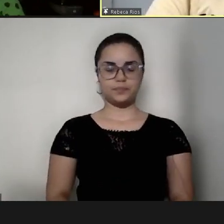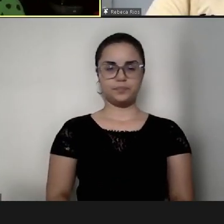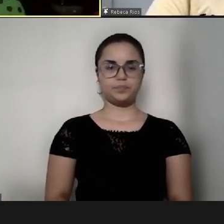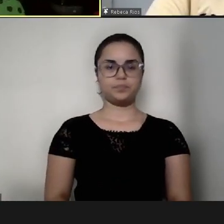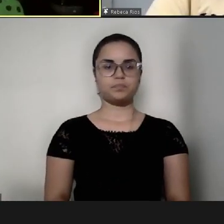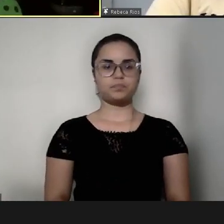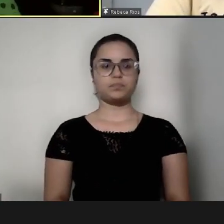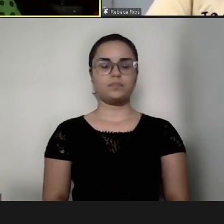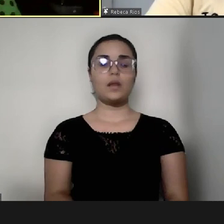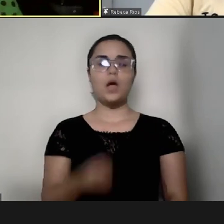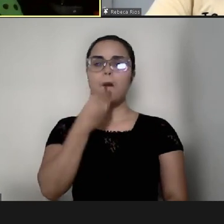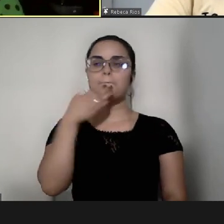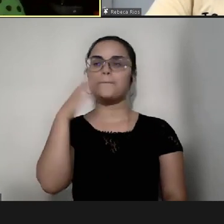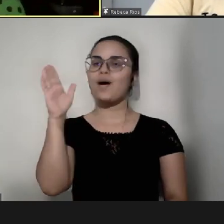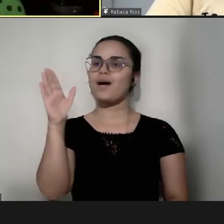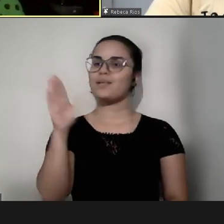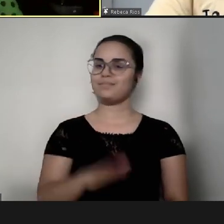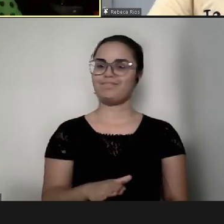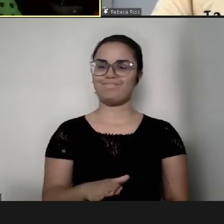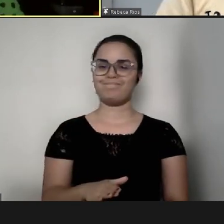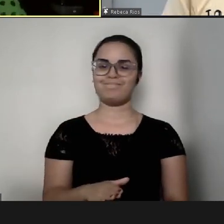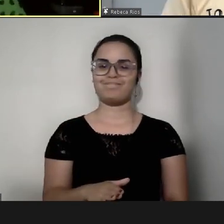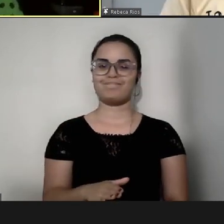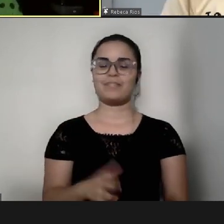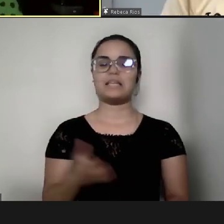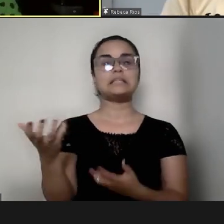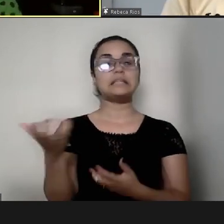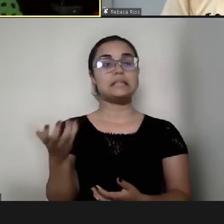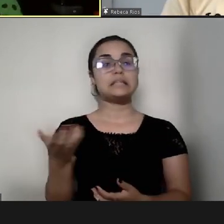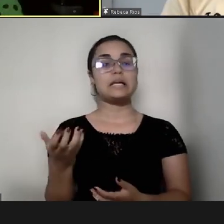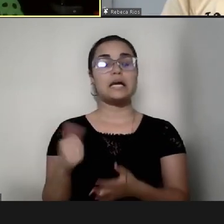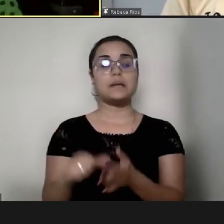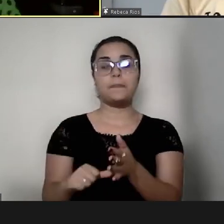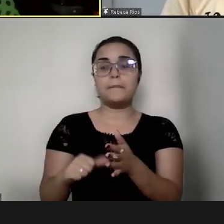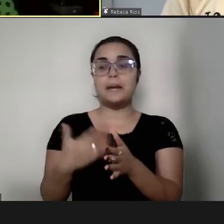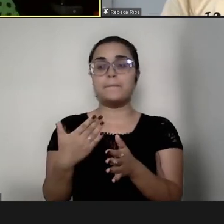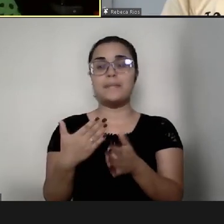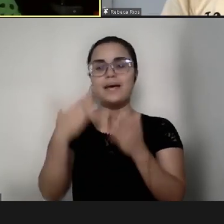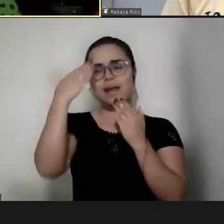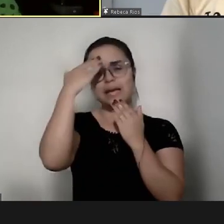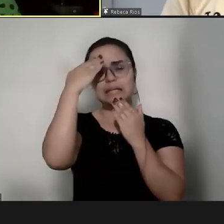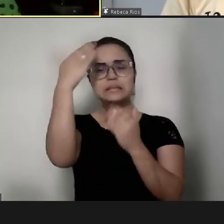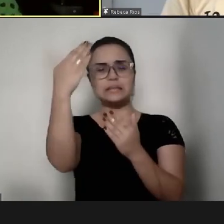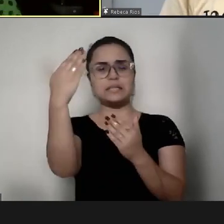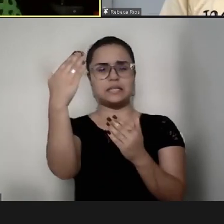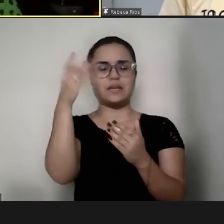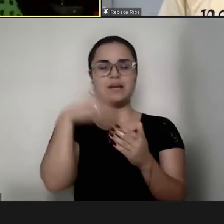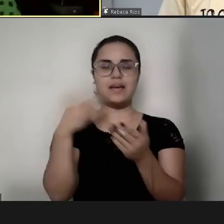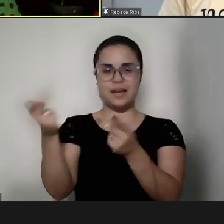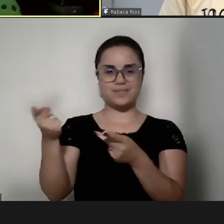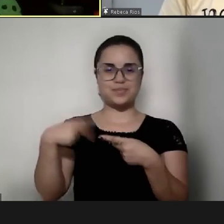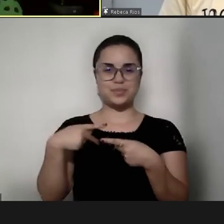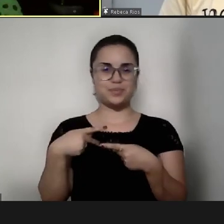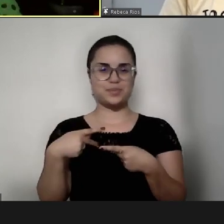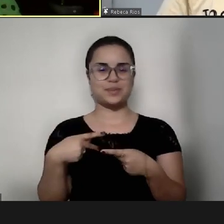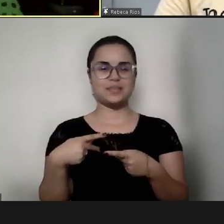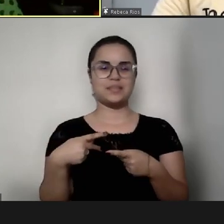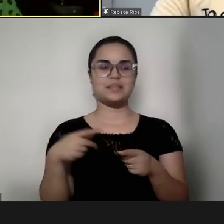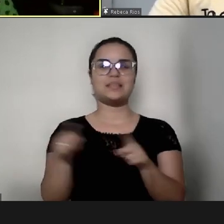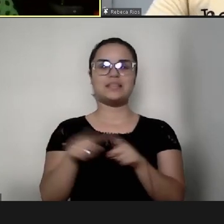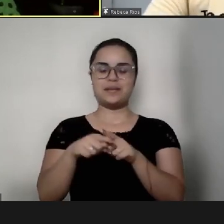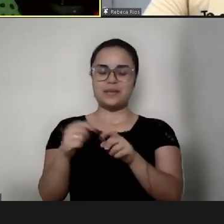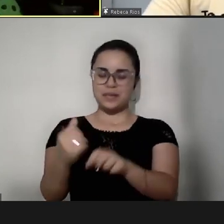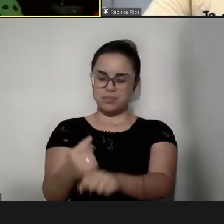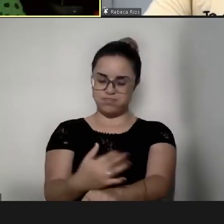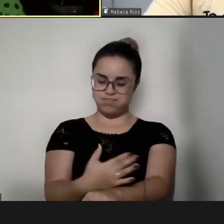Boa tarde, quero primeiro agradecer o convite, também estou emocionada